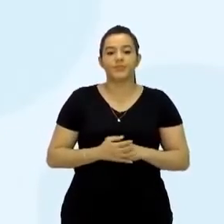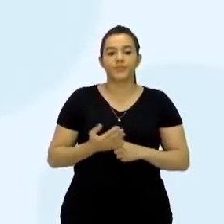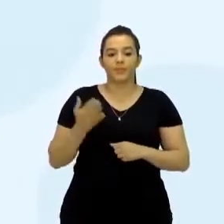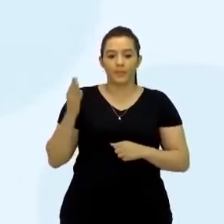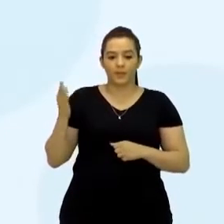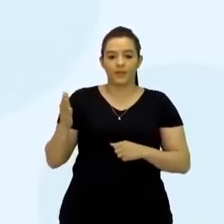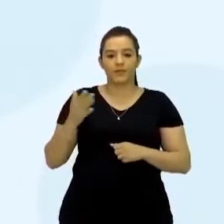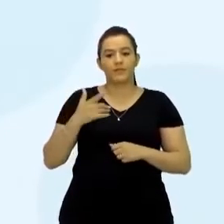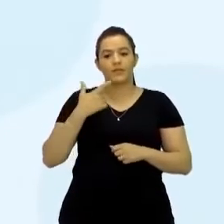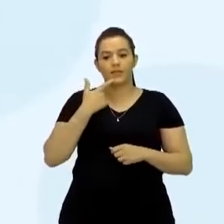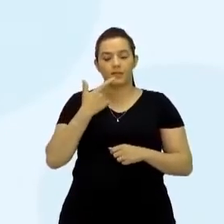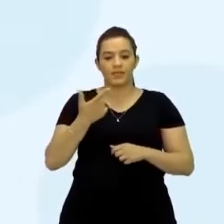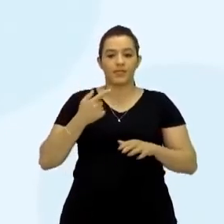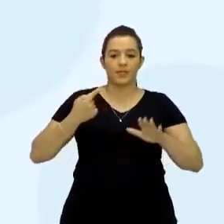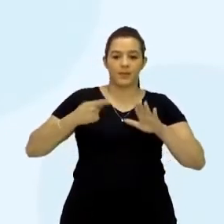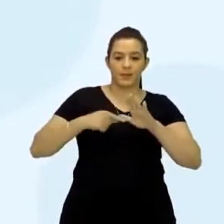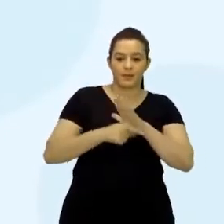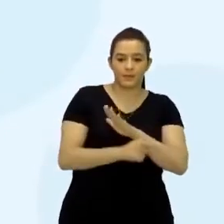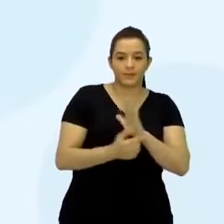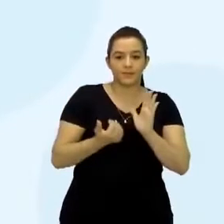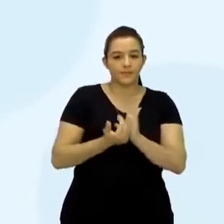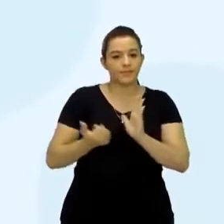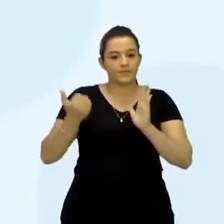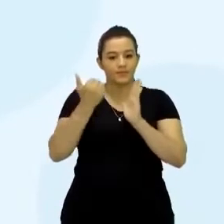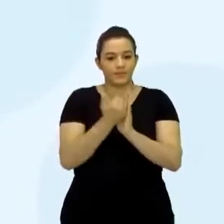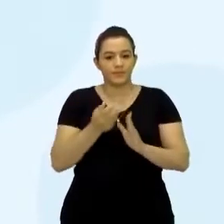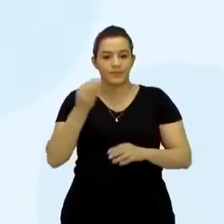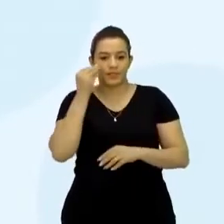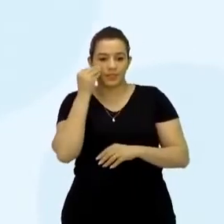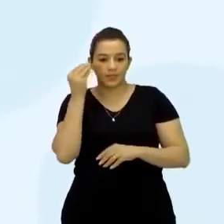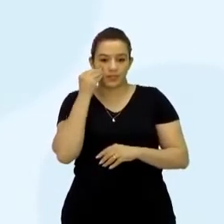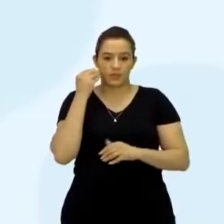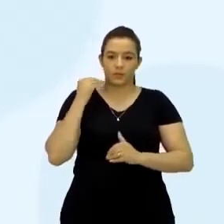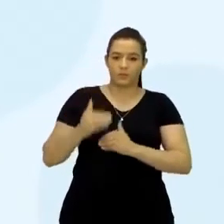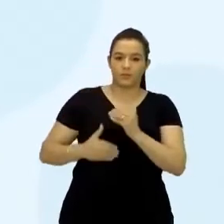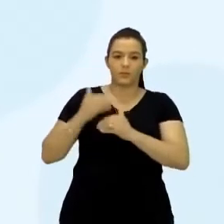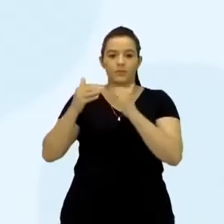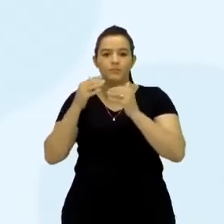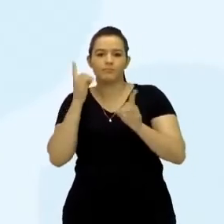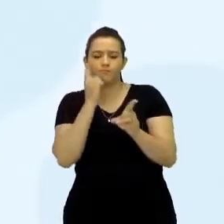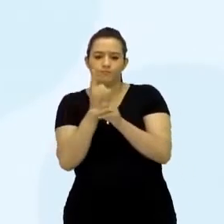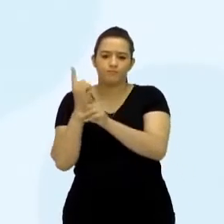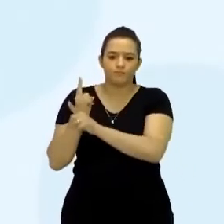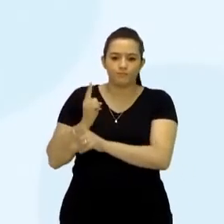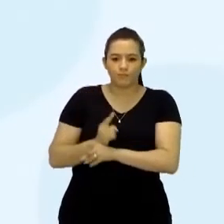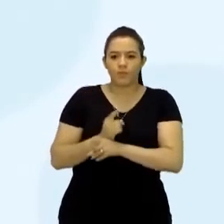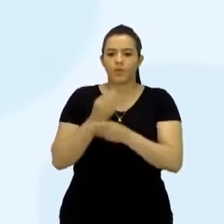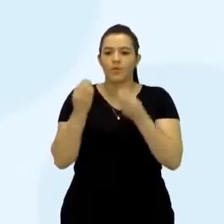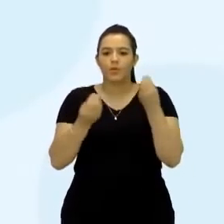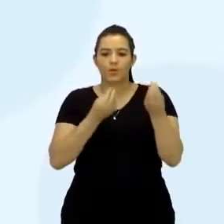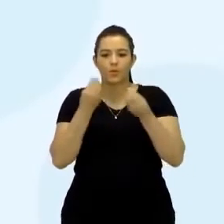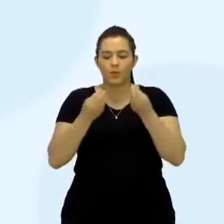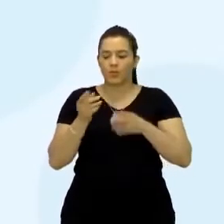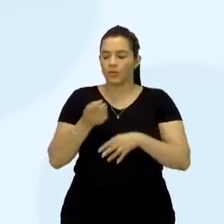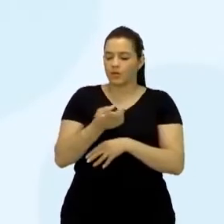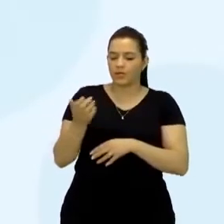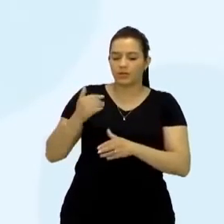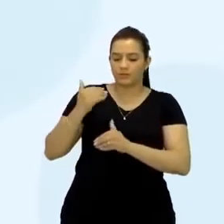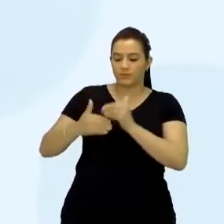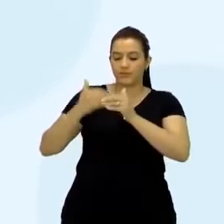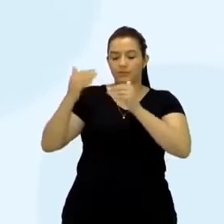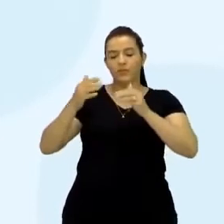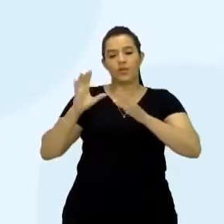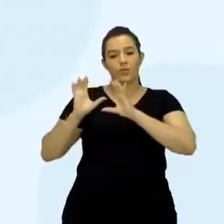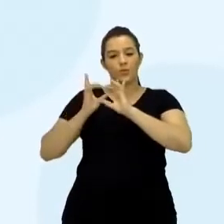mergulhou mais fundo nas origens da linguagem, na tentativa de desvendar como ela se desenvolveu no